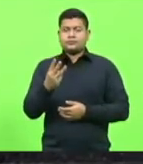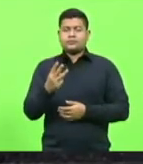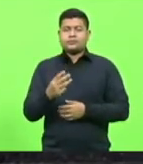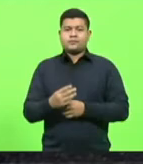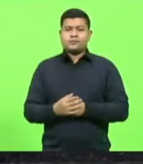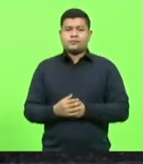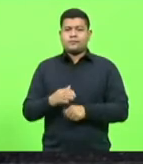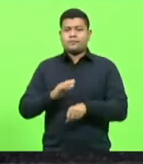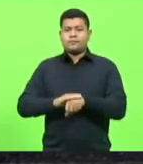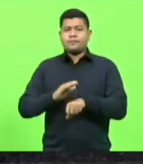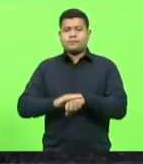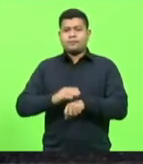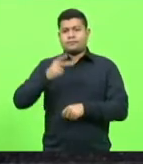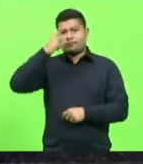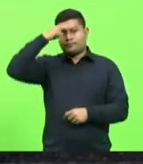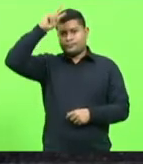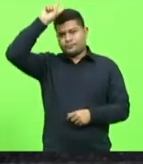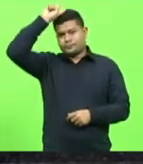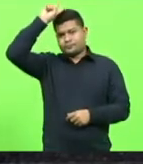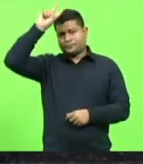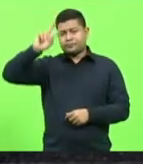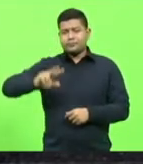Deputado Vicente Carro Prezo.